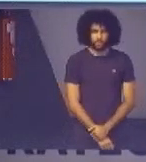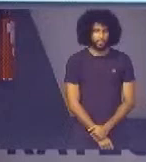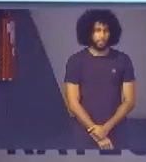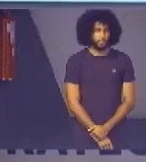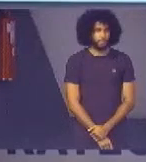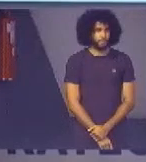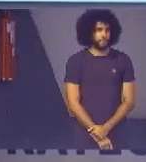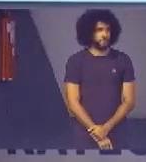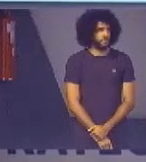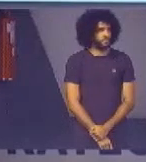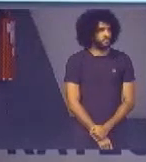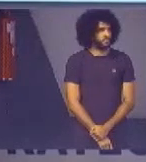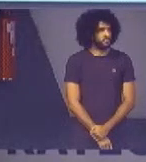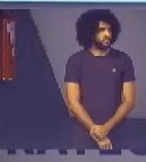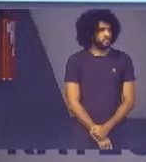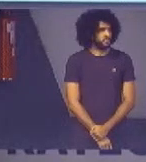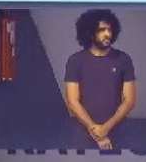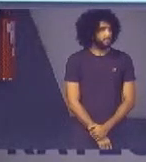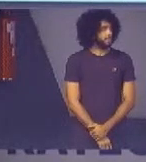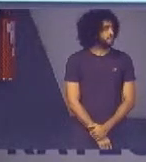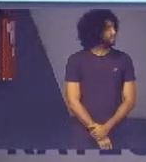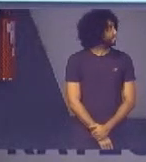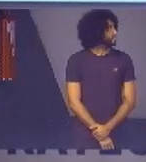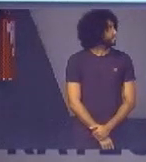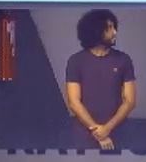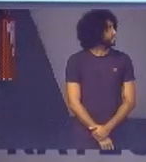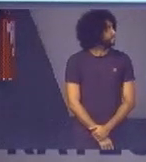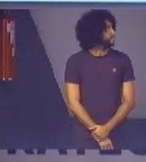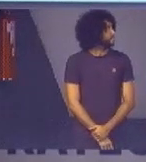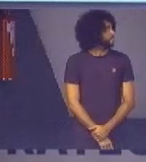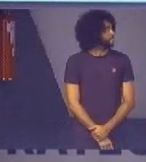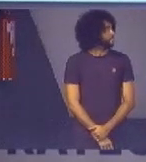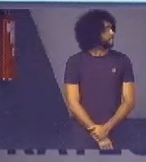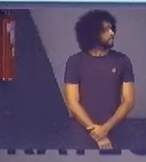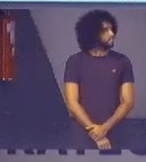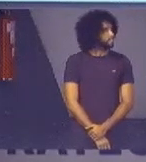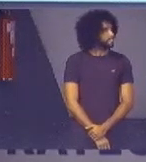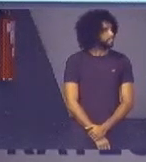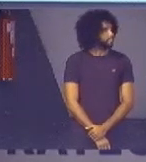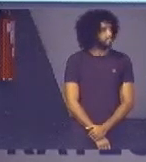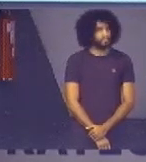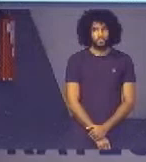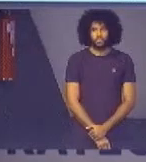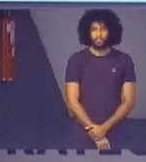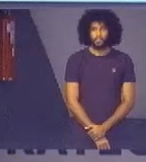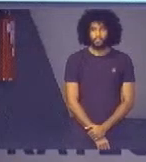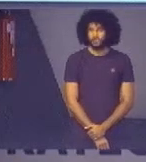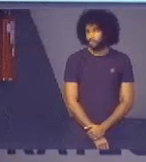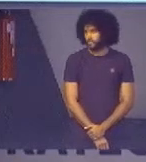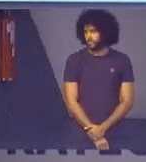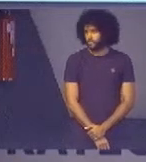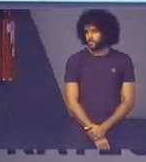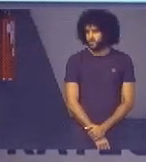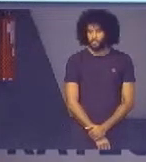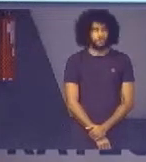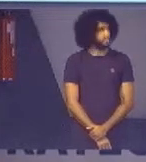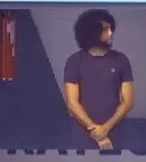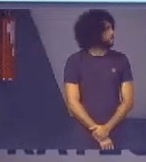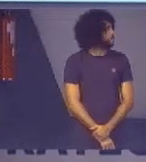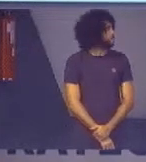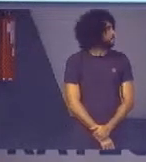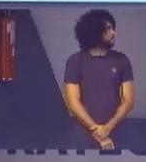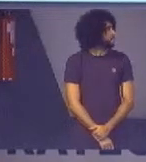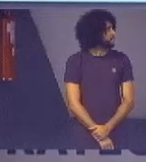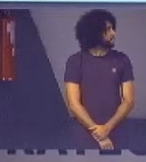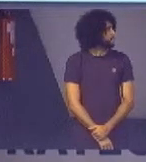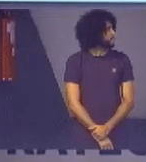o mutirão carcerário faz parte do projeto justiça no bairro criado em 2003 o objetivo nosso é garantir uma